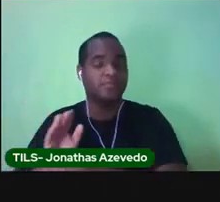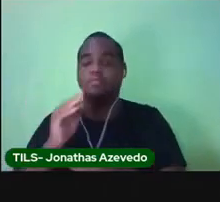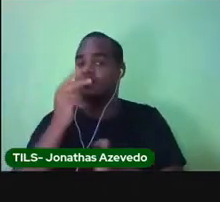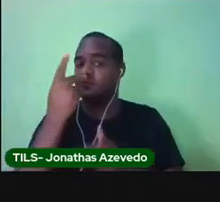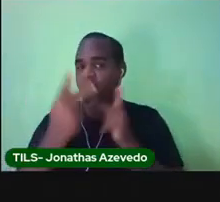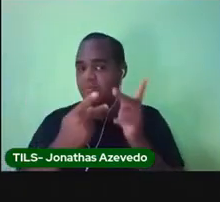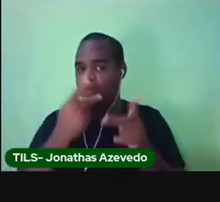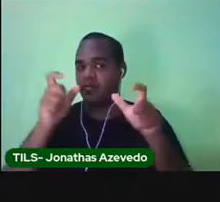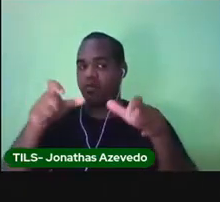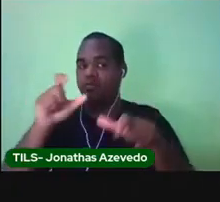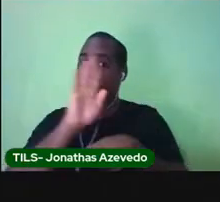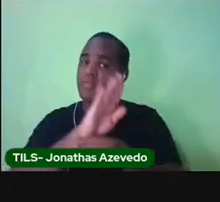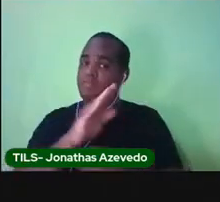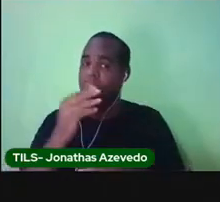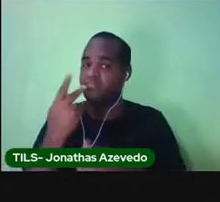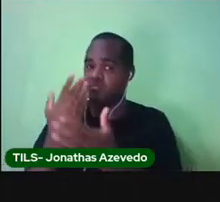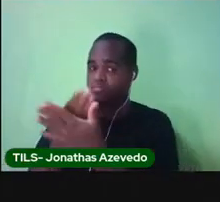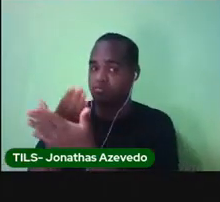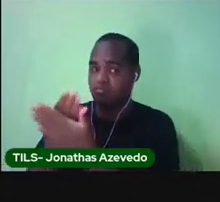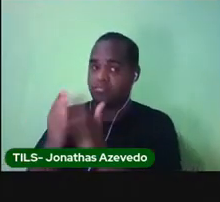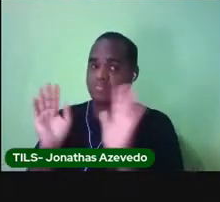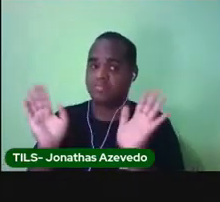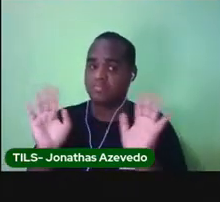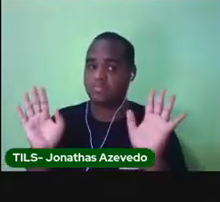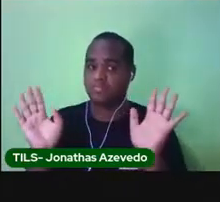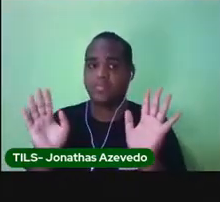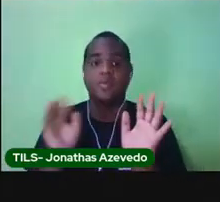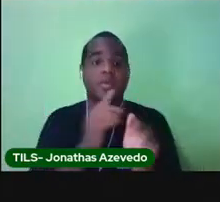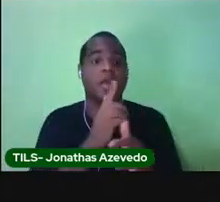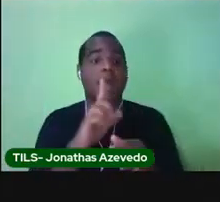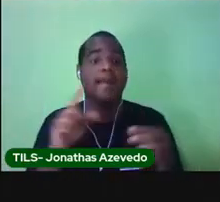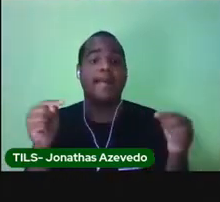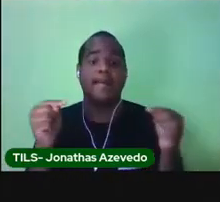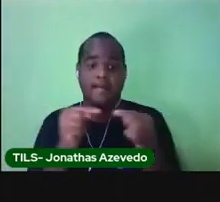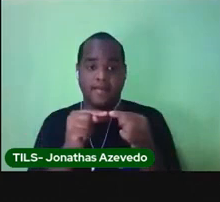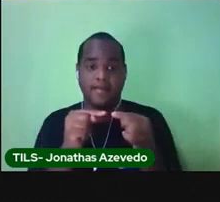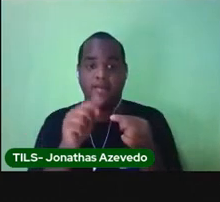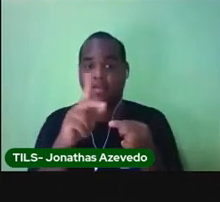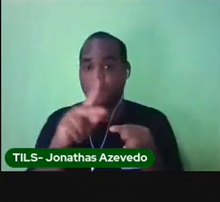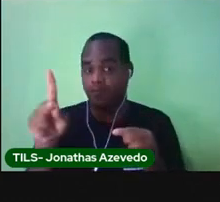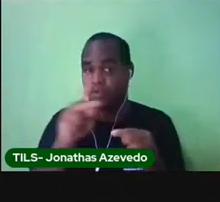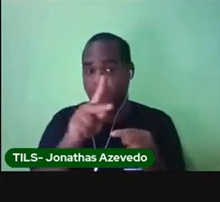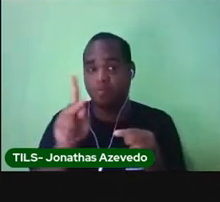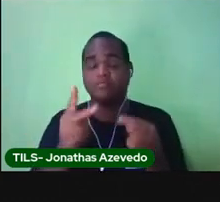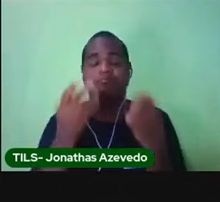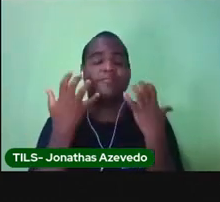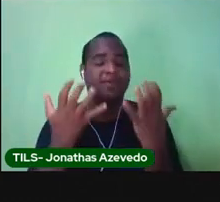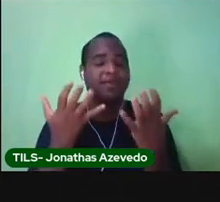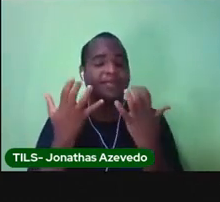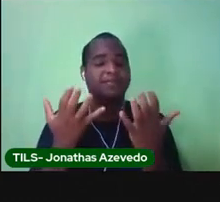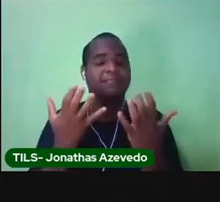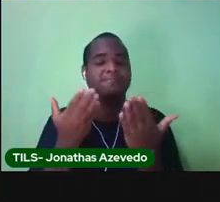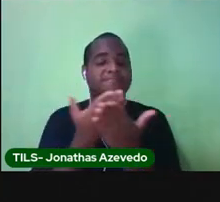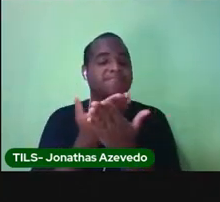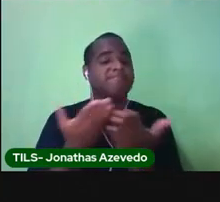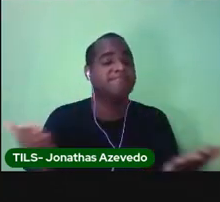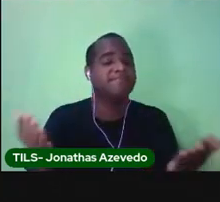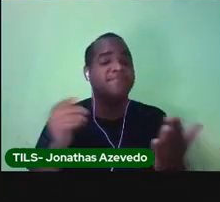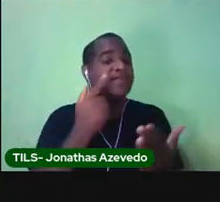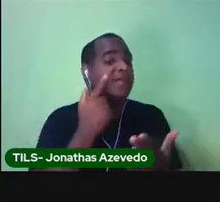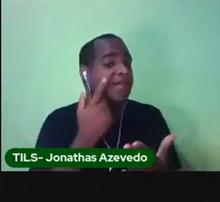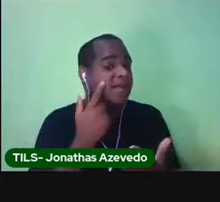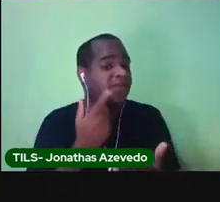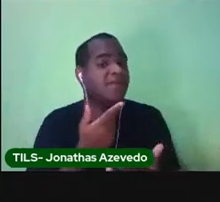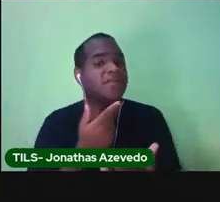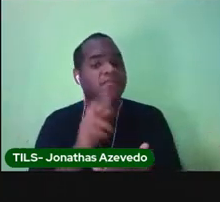bairro que você estudou. Nessa atividade, nós professores queremos saber como é o